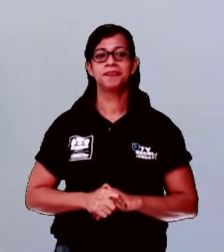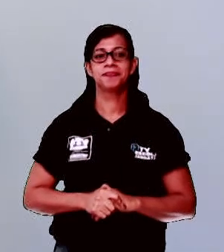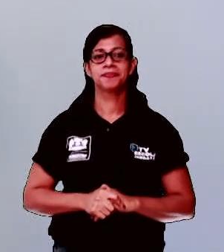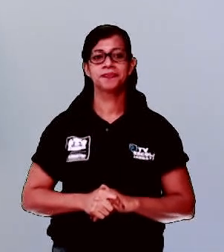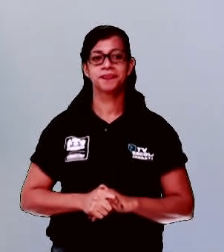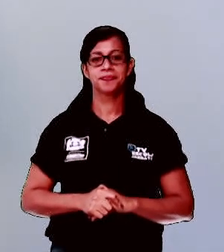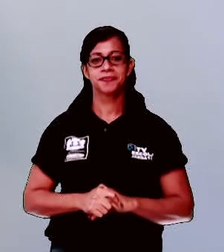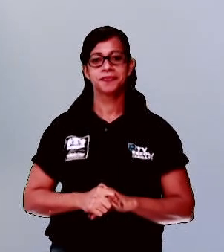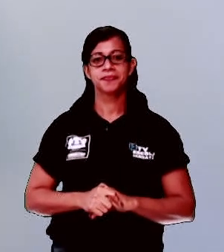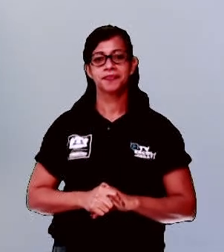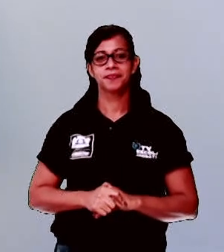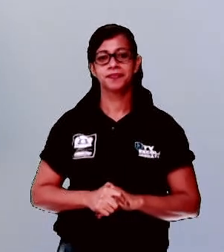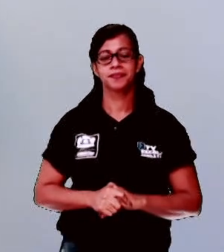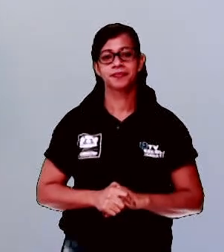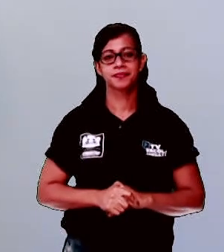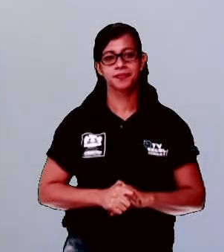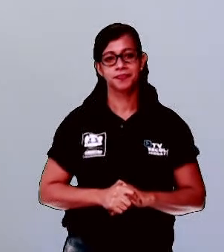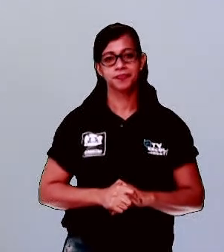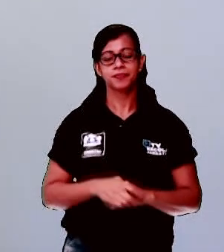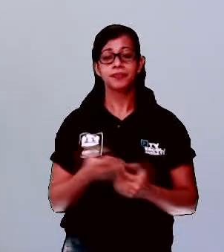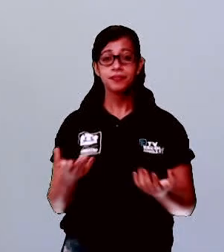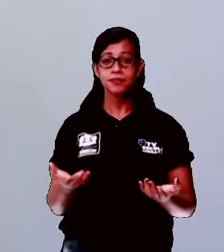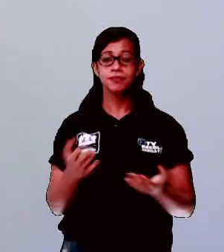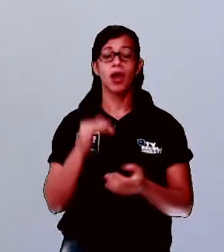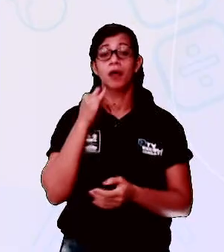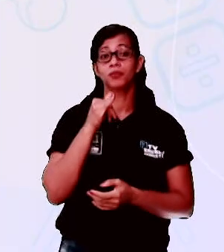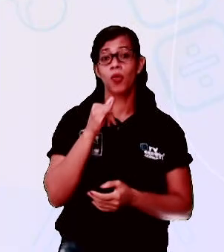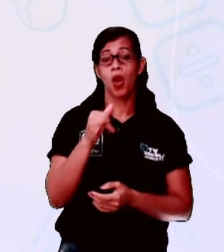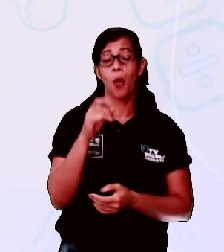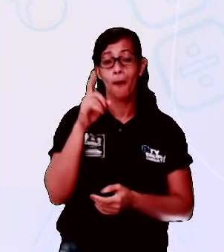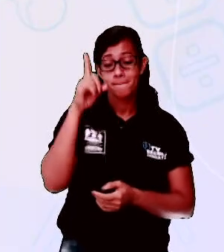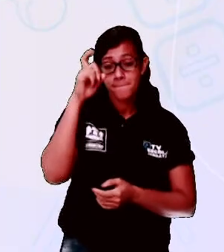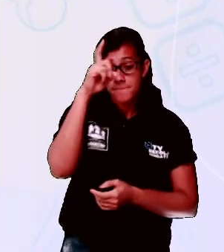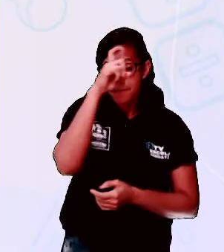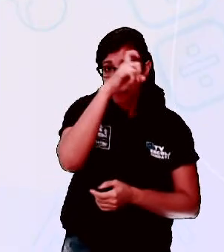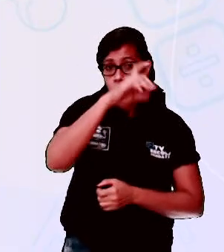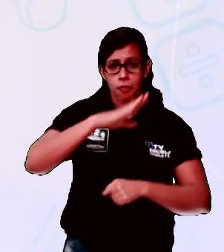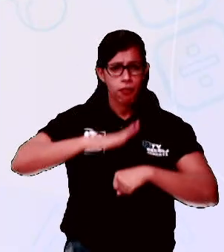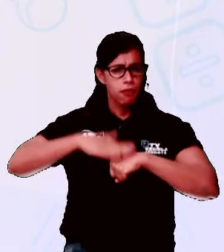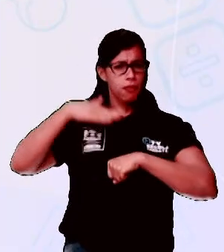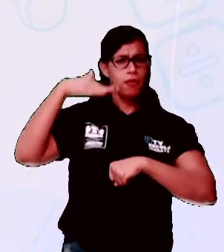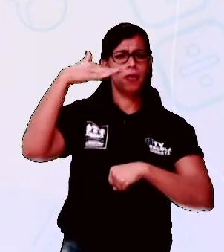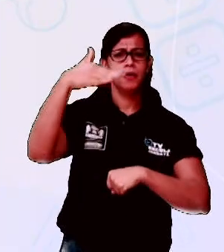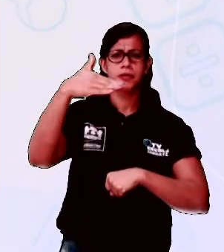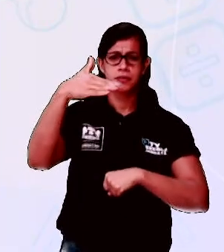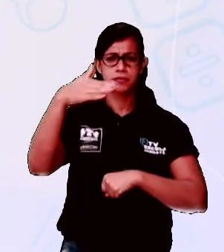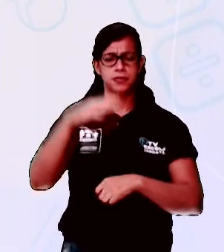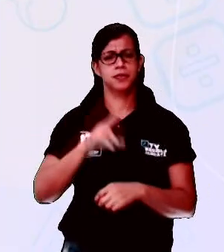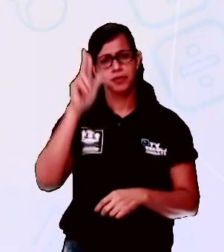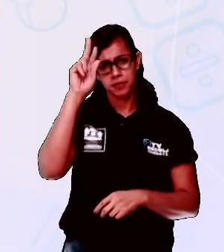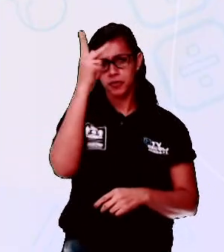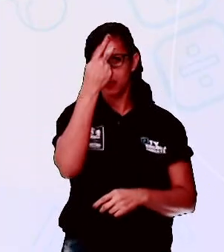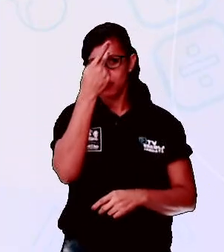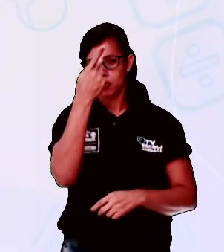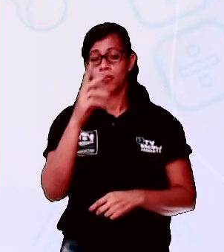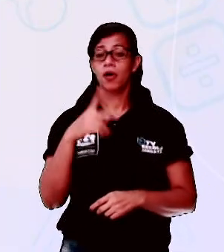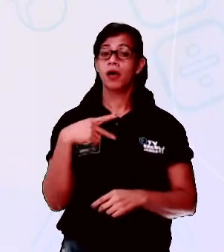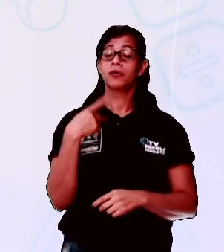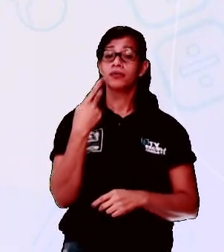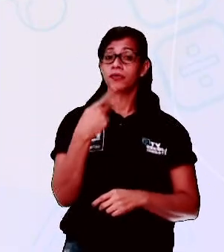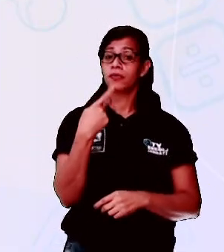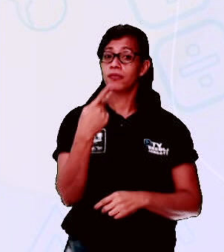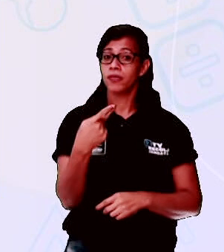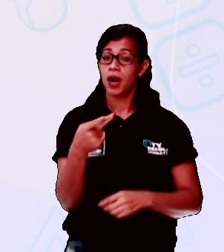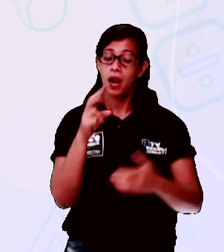o trava-línguas que eu acho o mais difícil. Esse eu sempre me confundo. Vou fazer uma leitura devagar e depois a gente